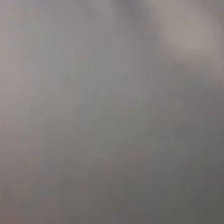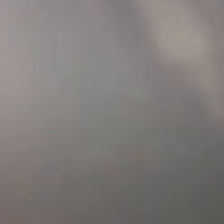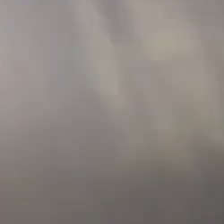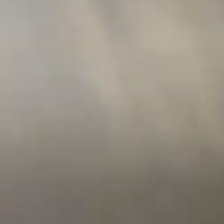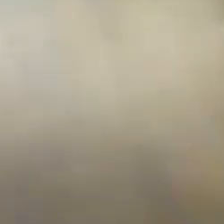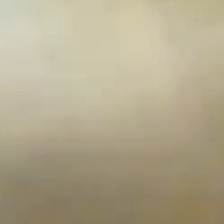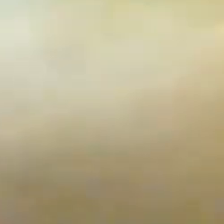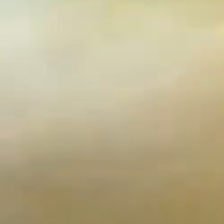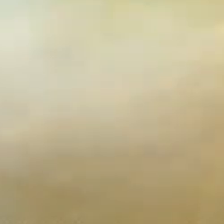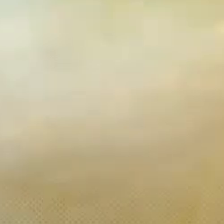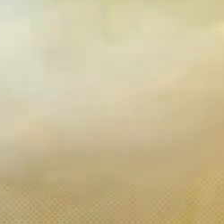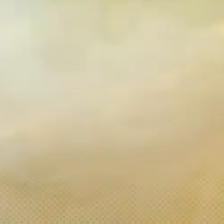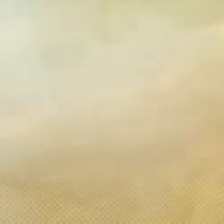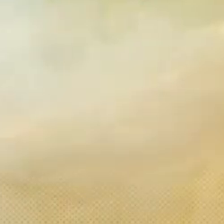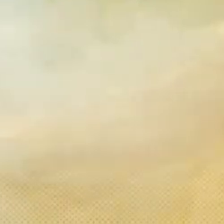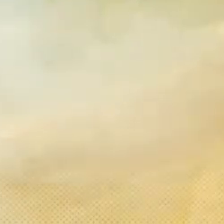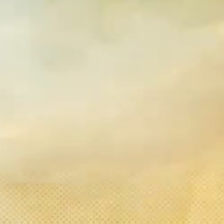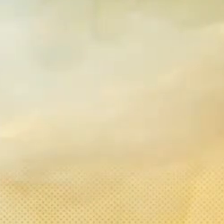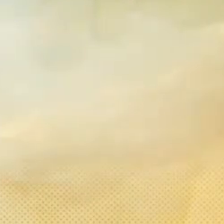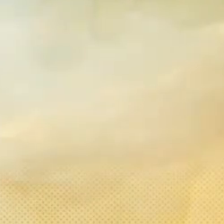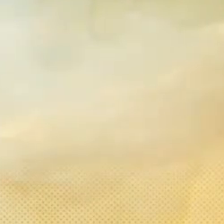Partido da Esperança.